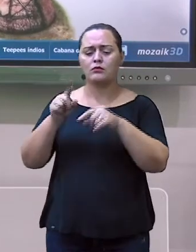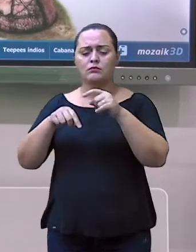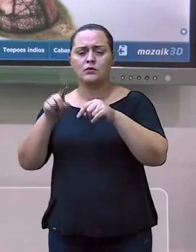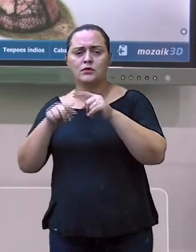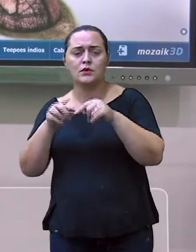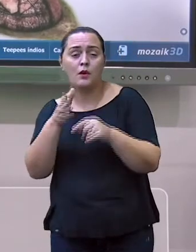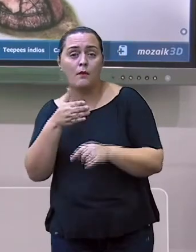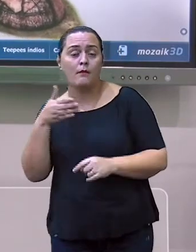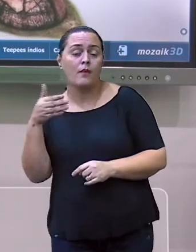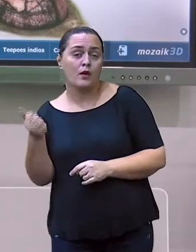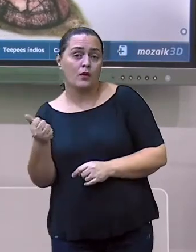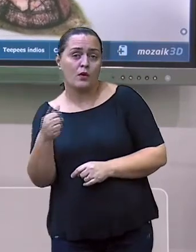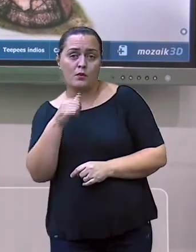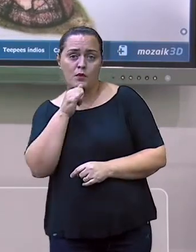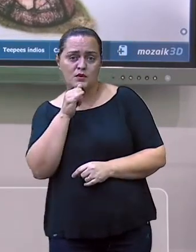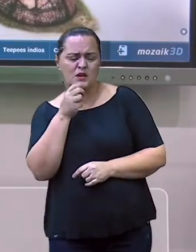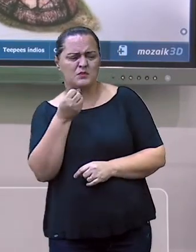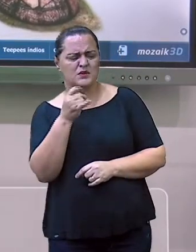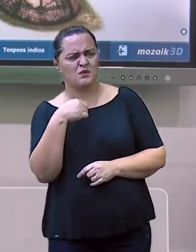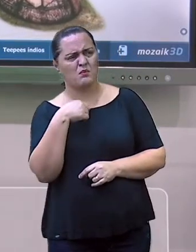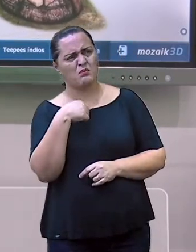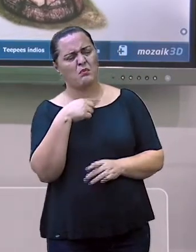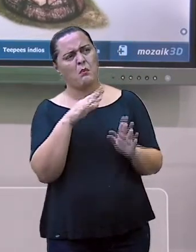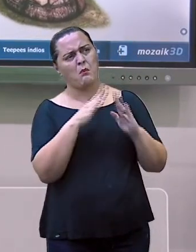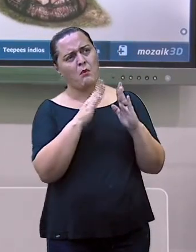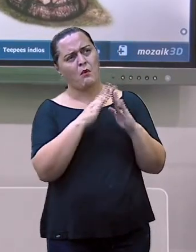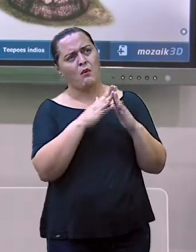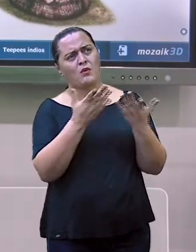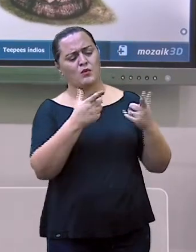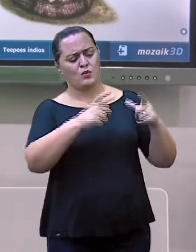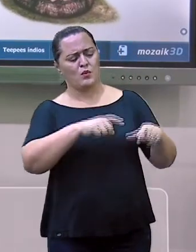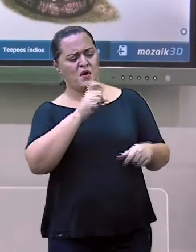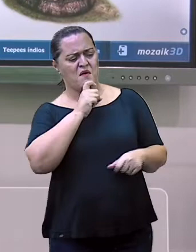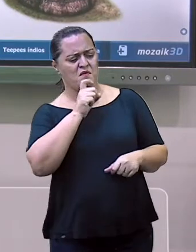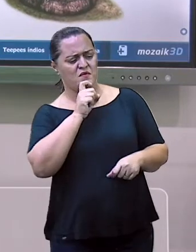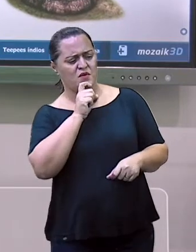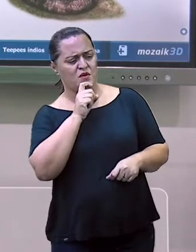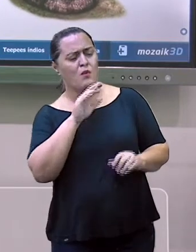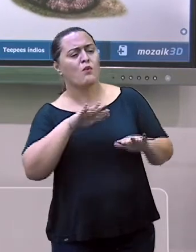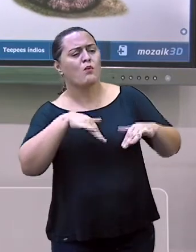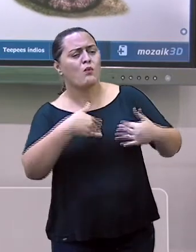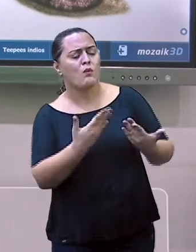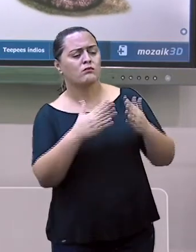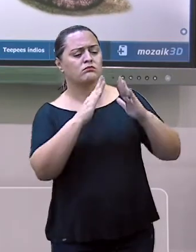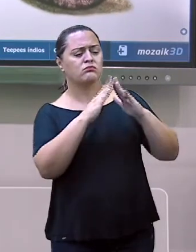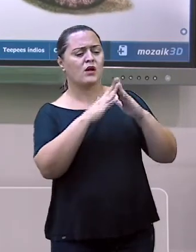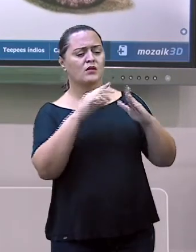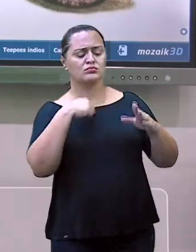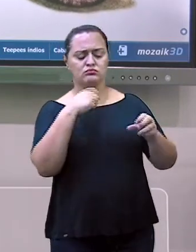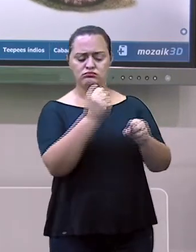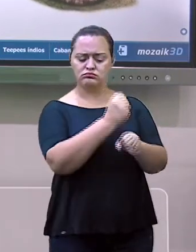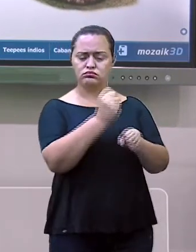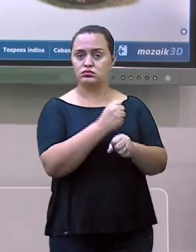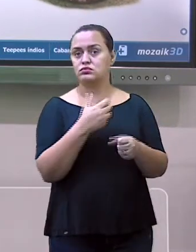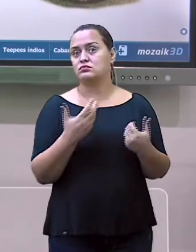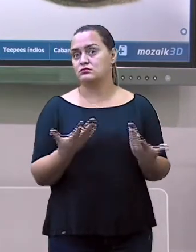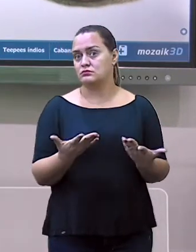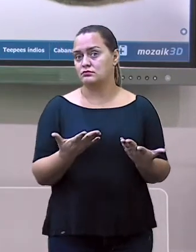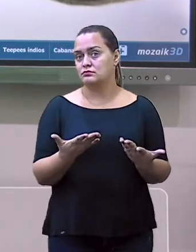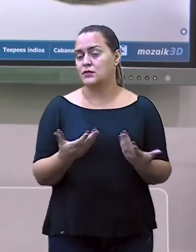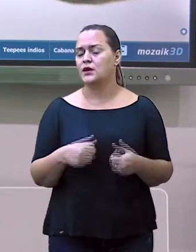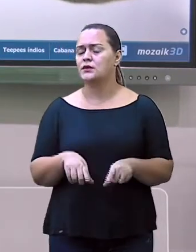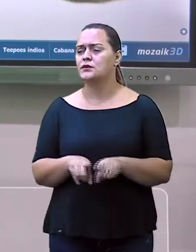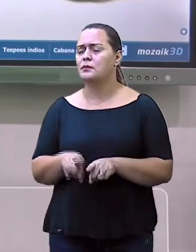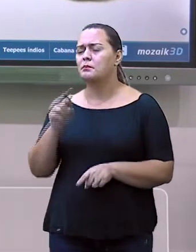qual tipo de habitação eu devo morar, eu devo ter? Se eu moro em uma região onde há muitas águas,